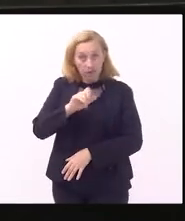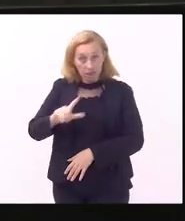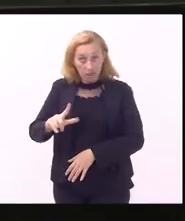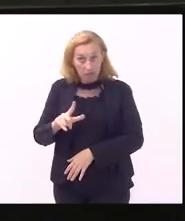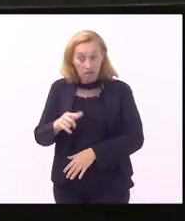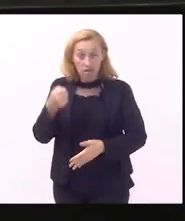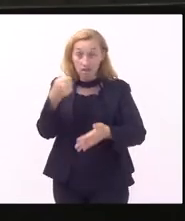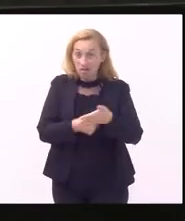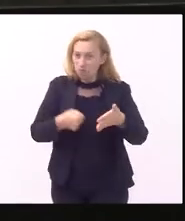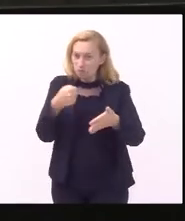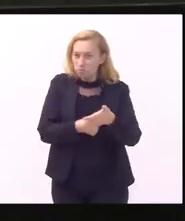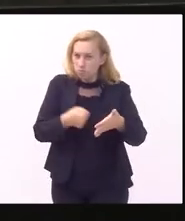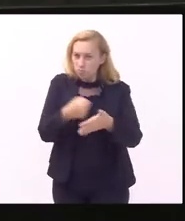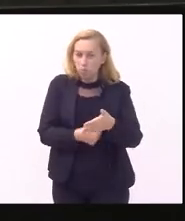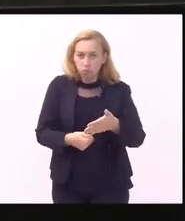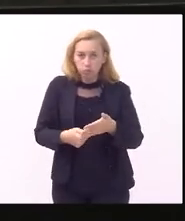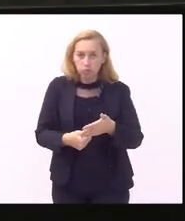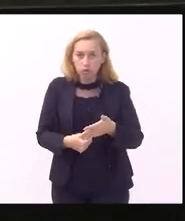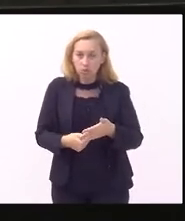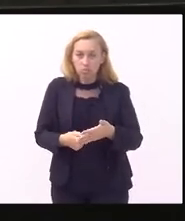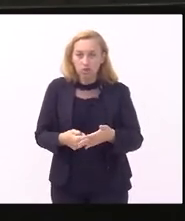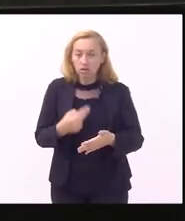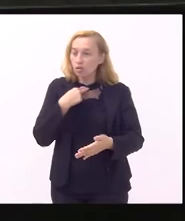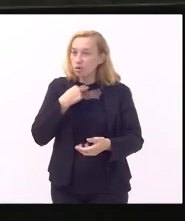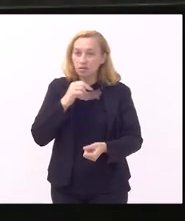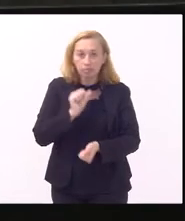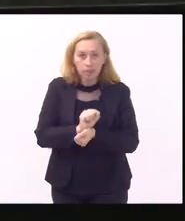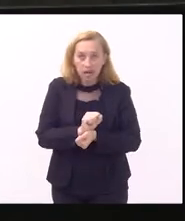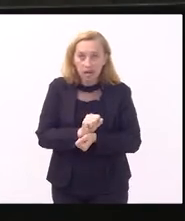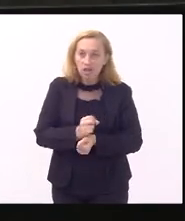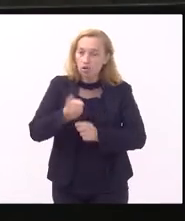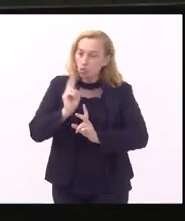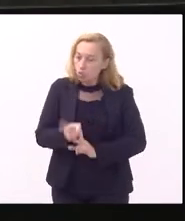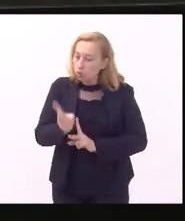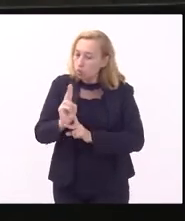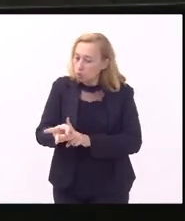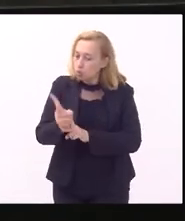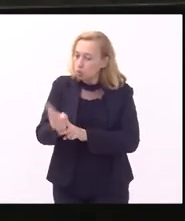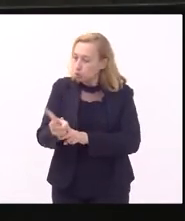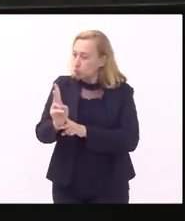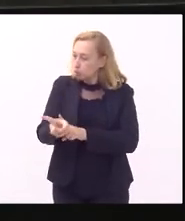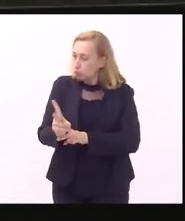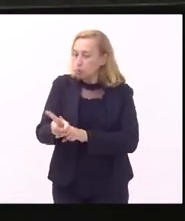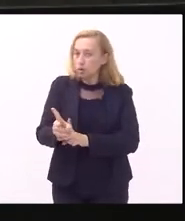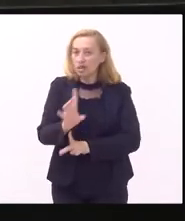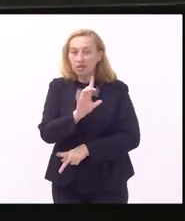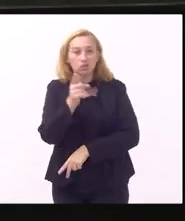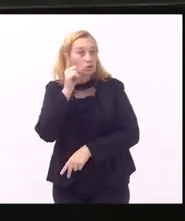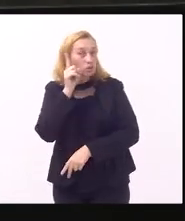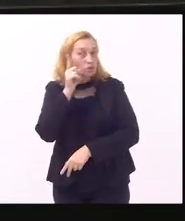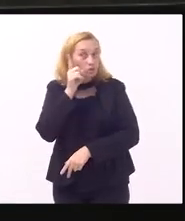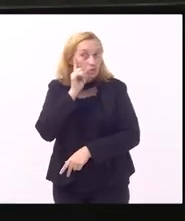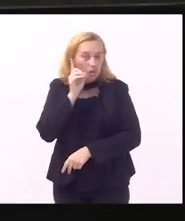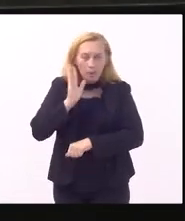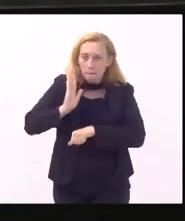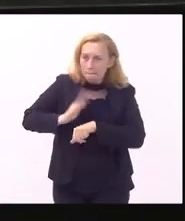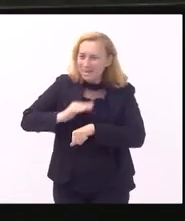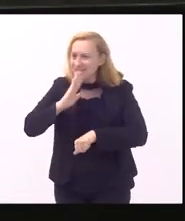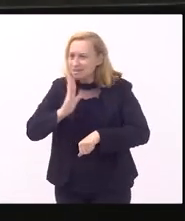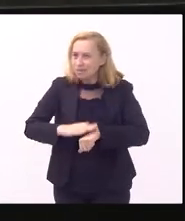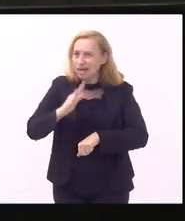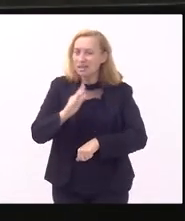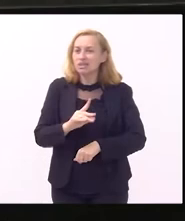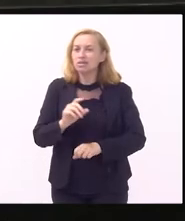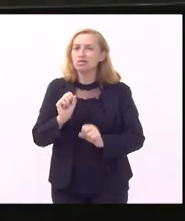essa briga ela não pode parar tem que ser dado continuidade para que cada dia mais e mais